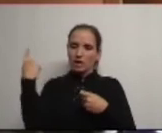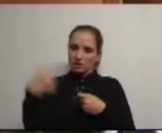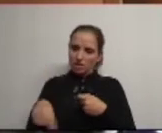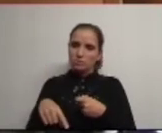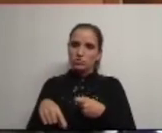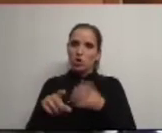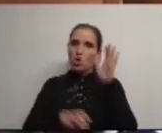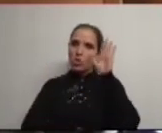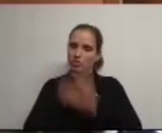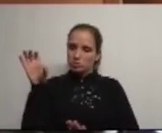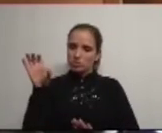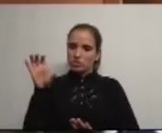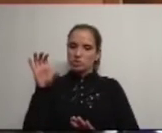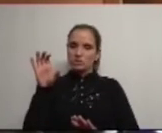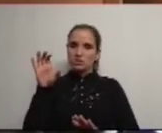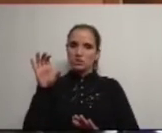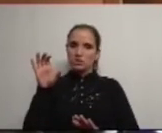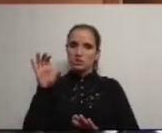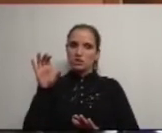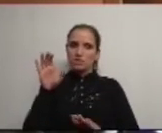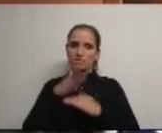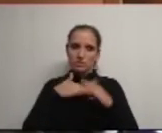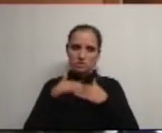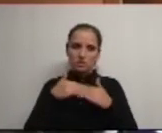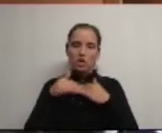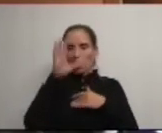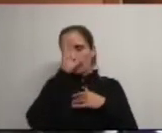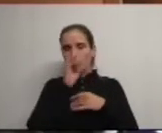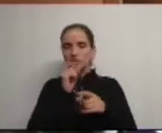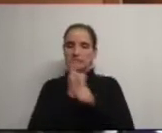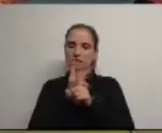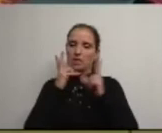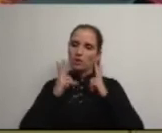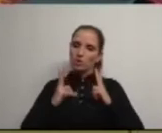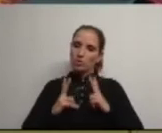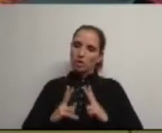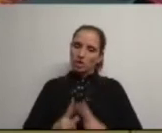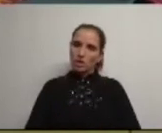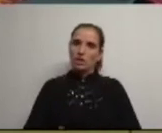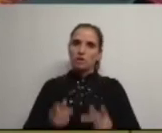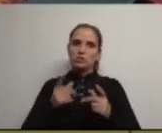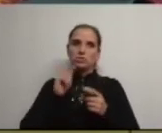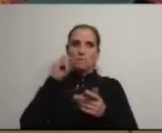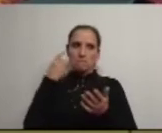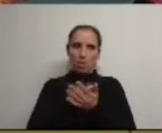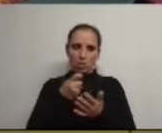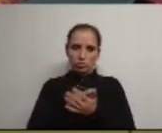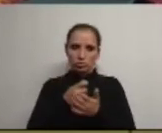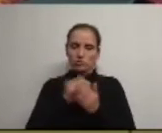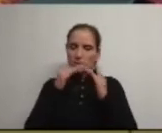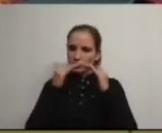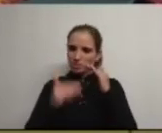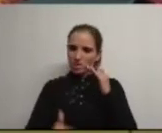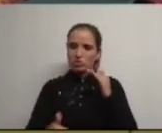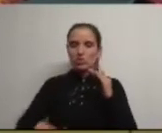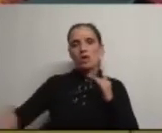condições para estar fazer uma governação tranquila com os impostos mais baixos